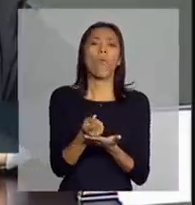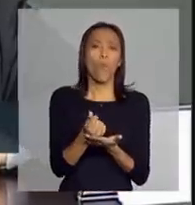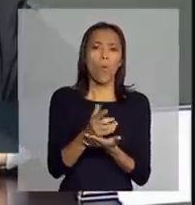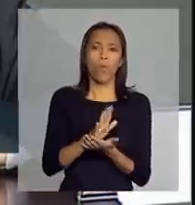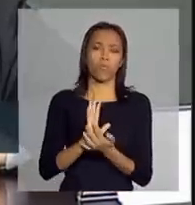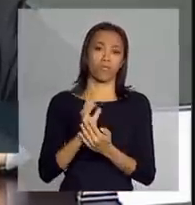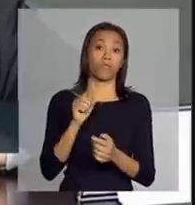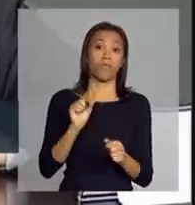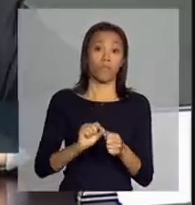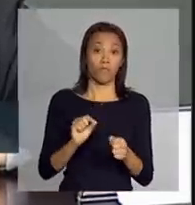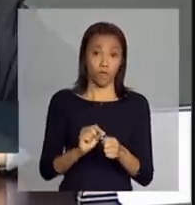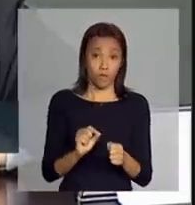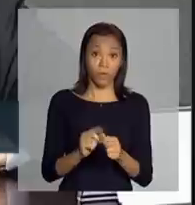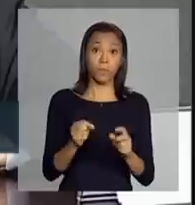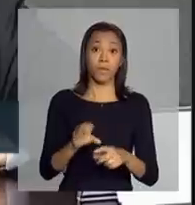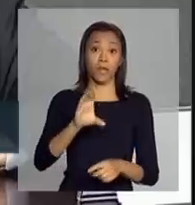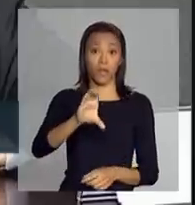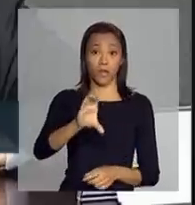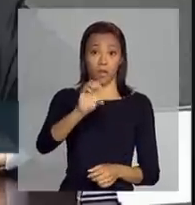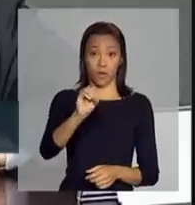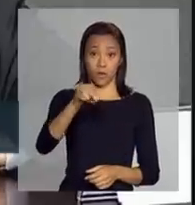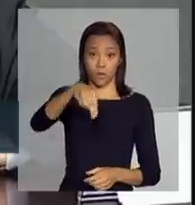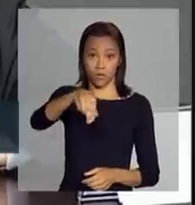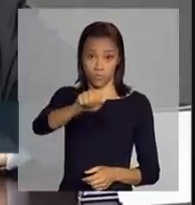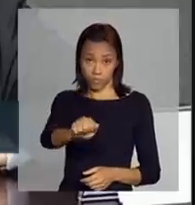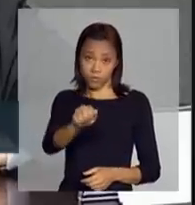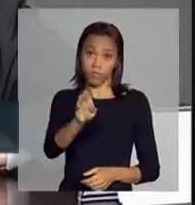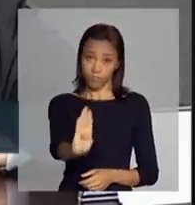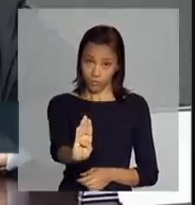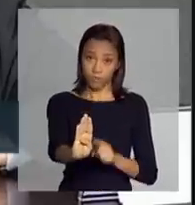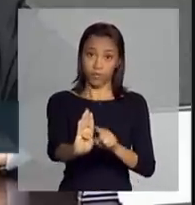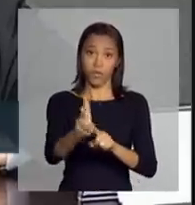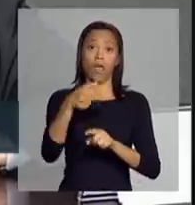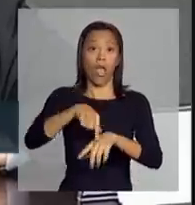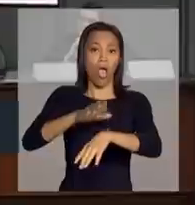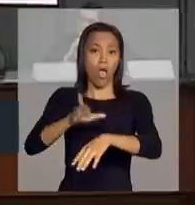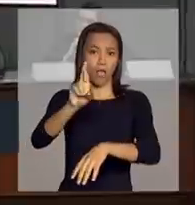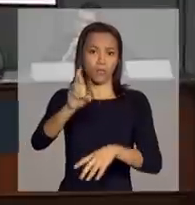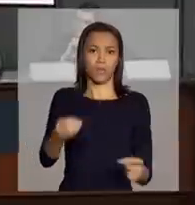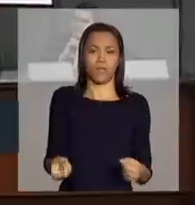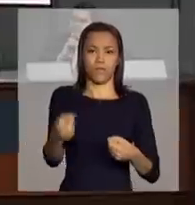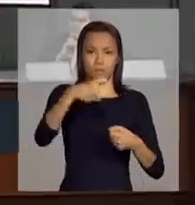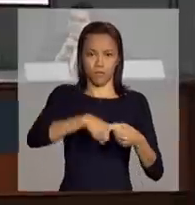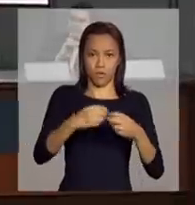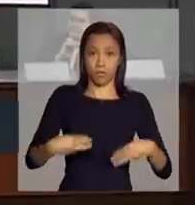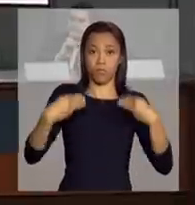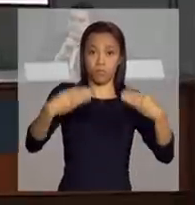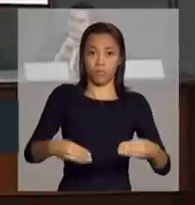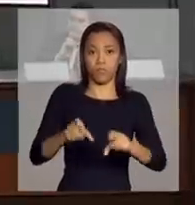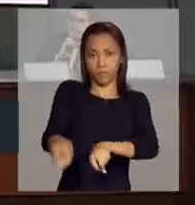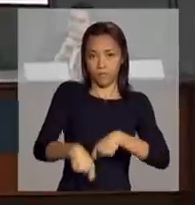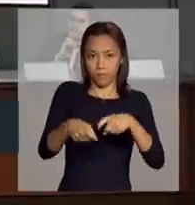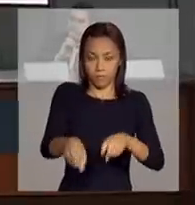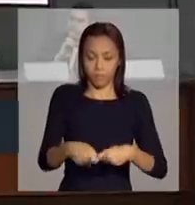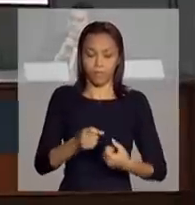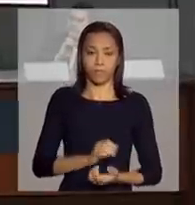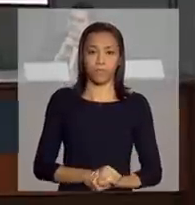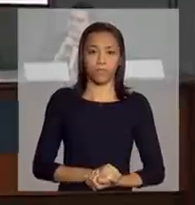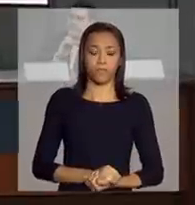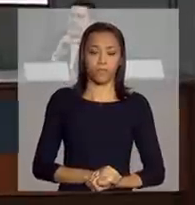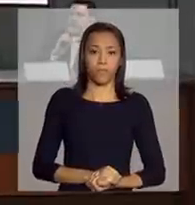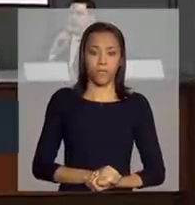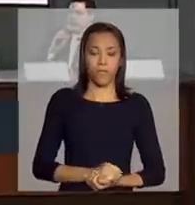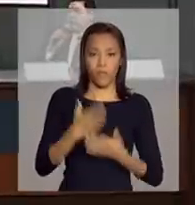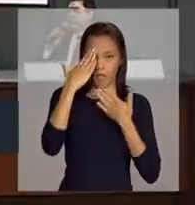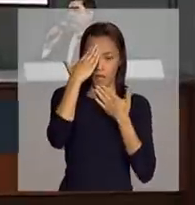realizado pela Companhia Nacional de Abastecimento, a Conab, que é vinculada ao Ministério da Agricultura. Agradecer, Neri,